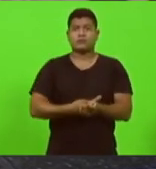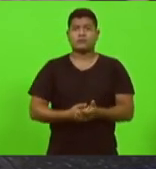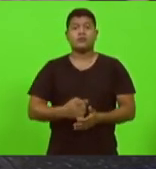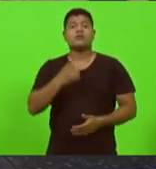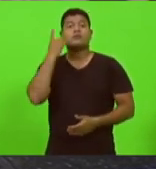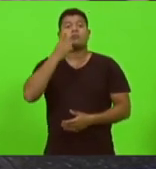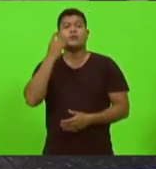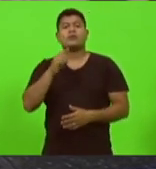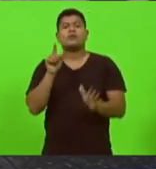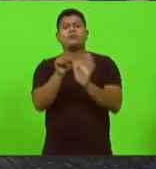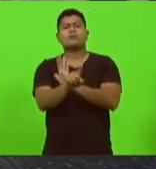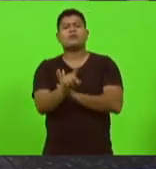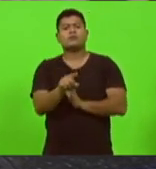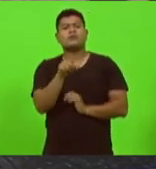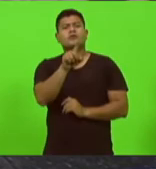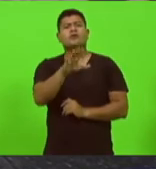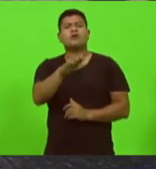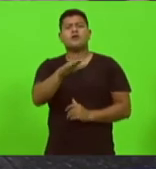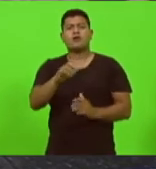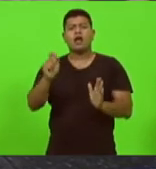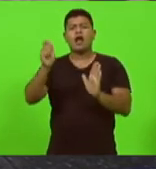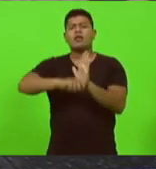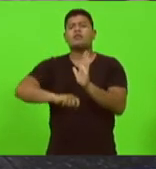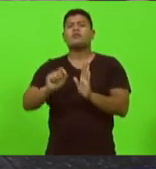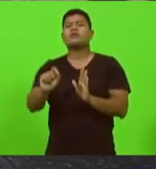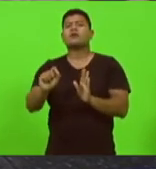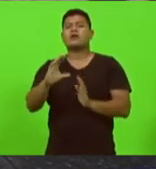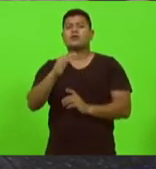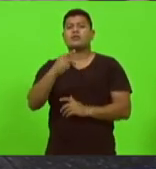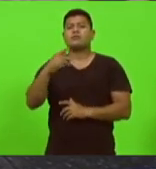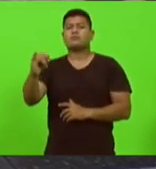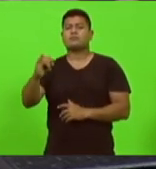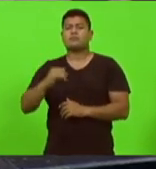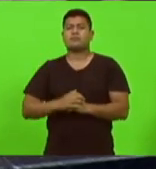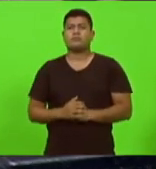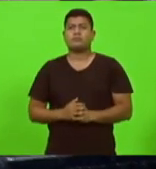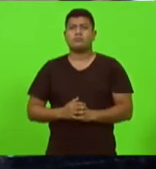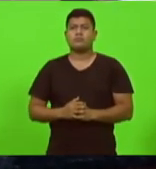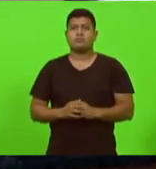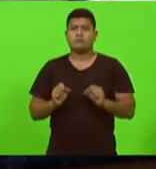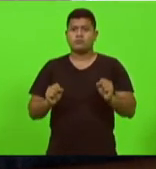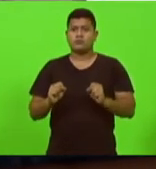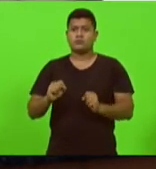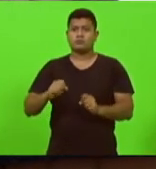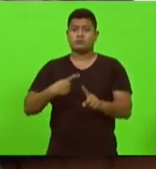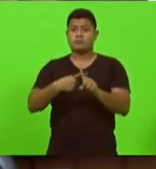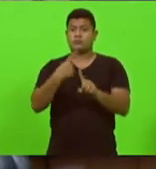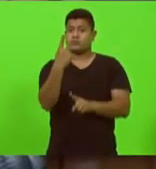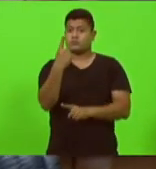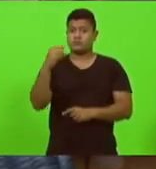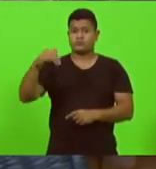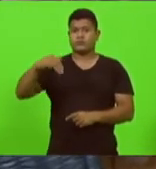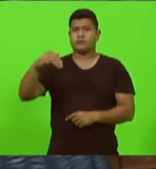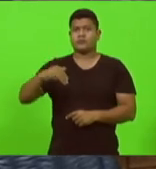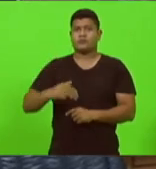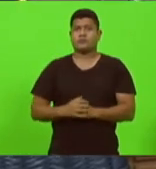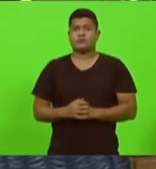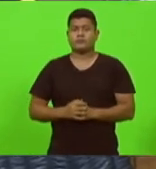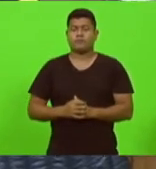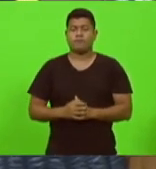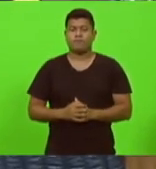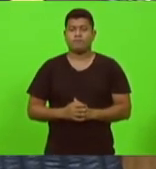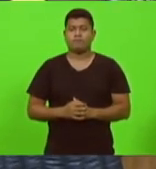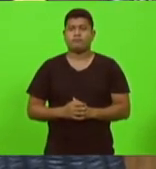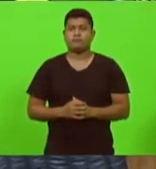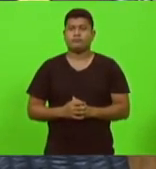a CPI eu tenho aqui posso pedir mais mais um minuto deputado